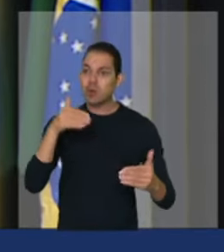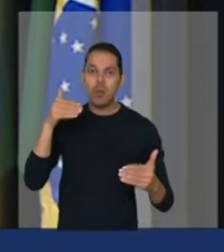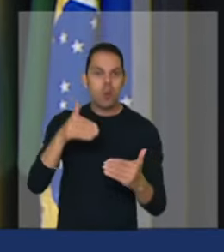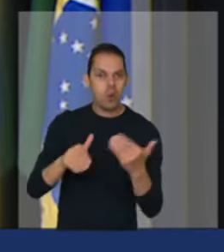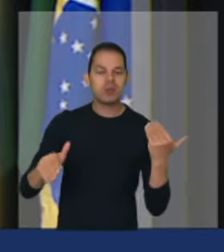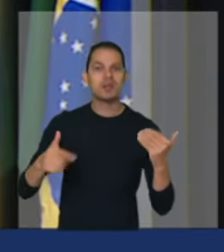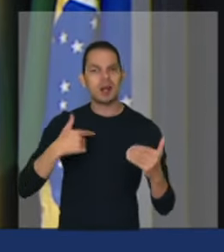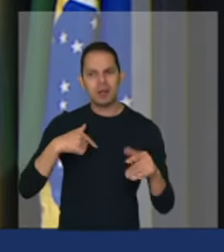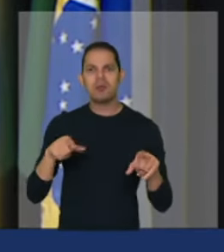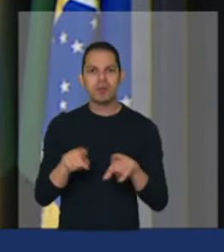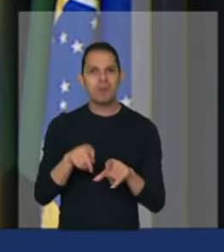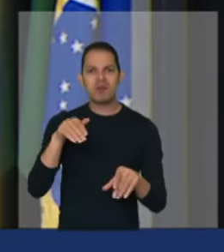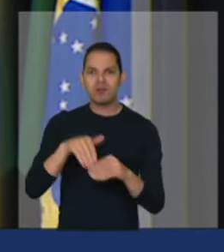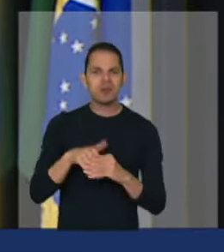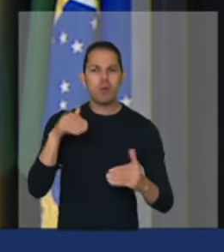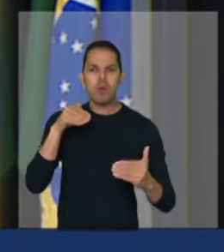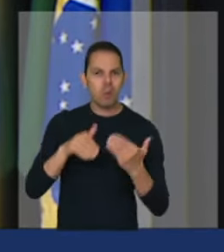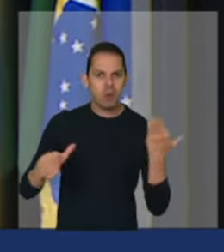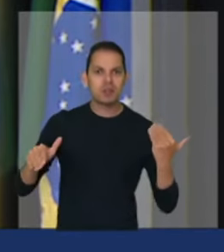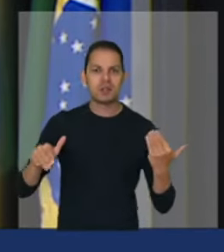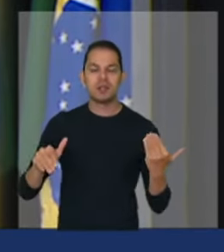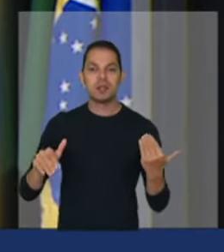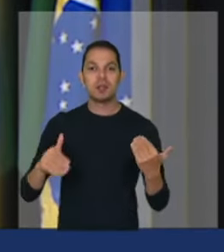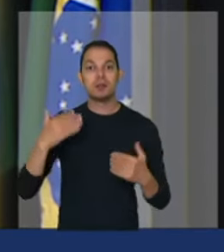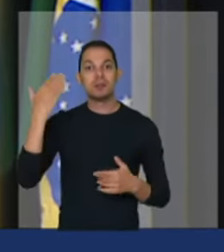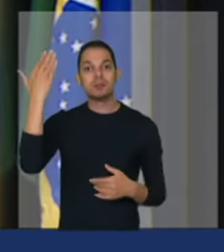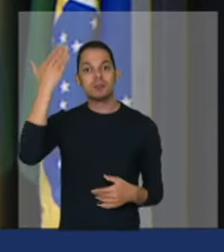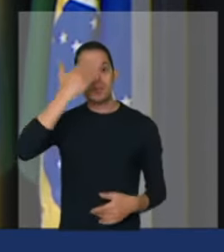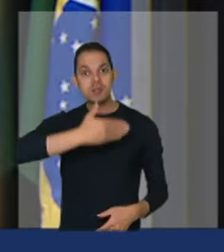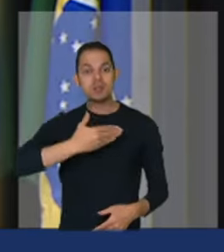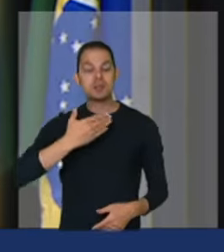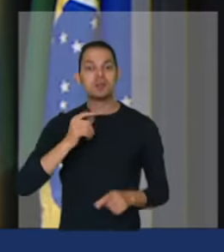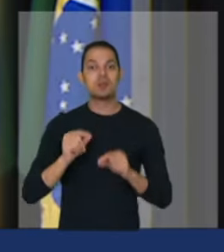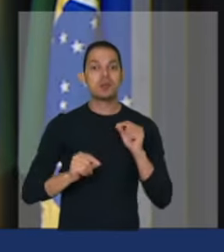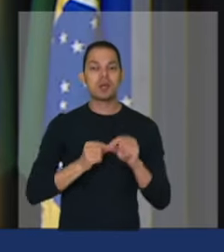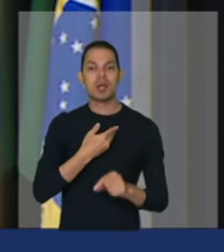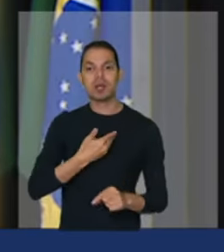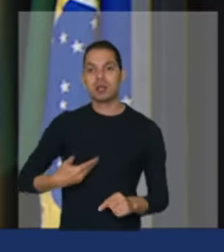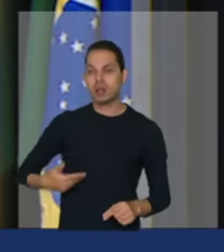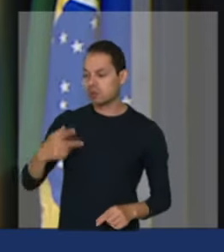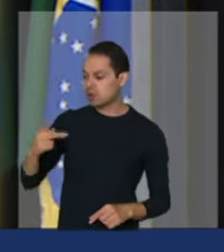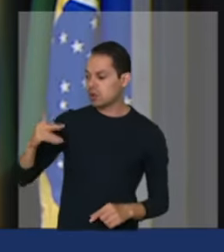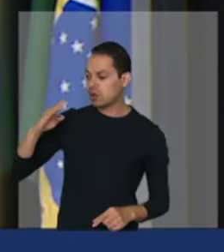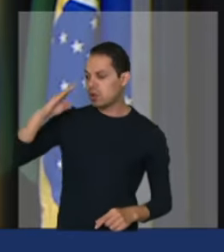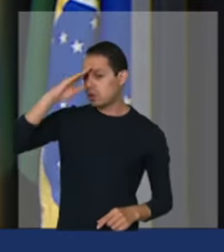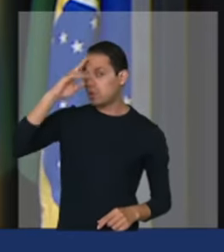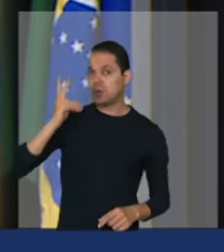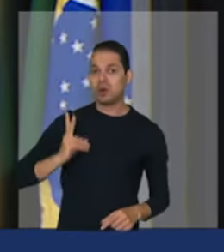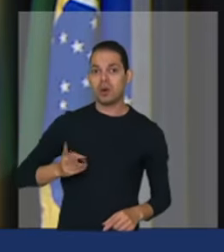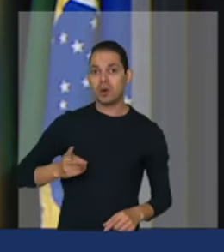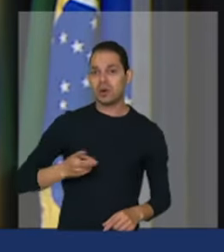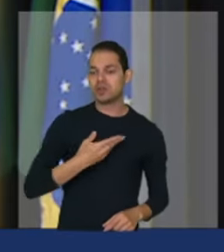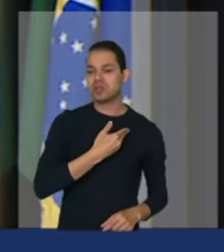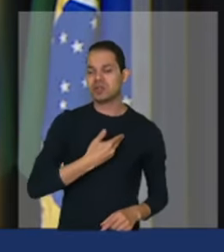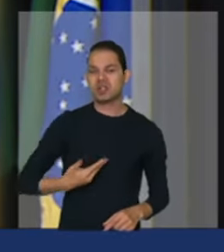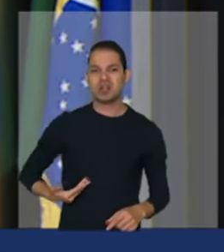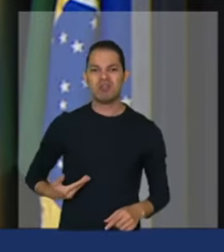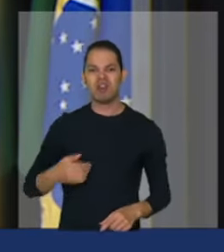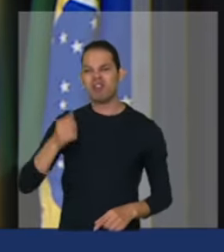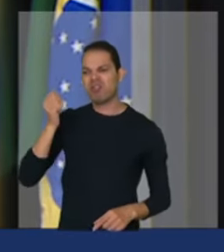votei mostrando inclusive que o governo Bolsonaro continua um governo desqualificado